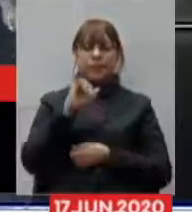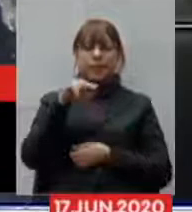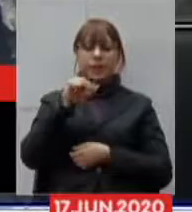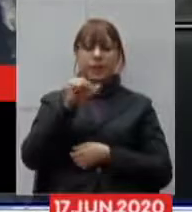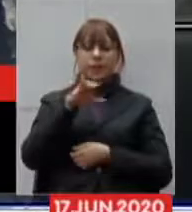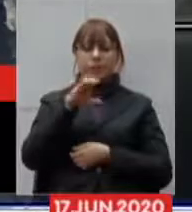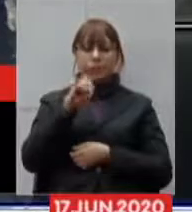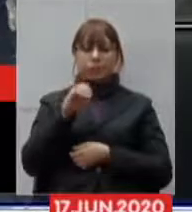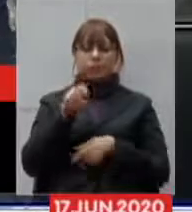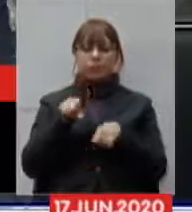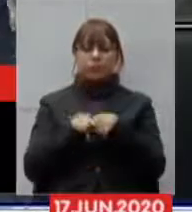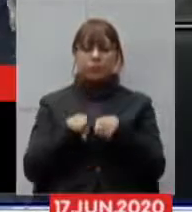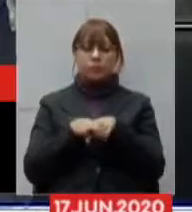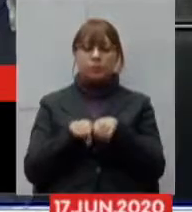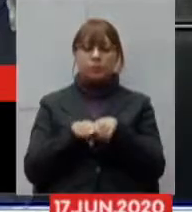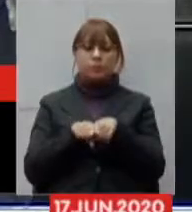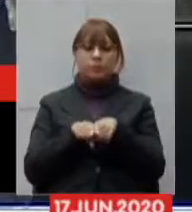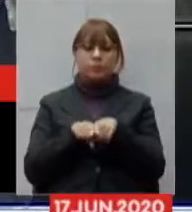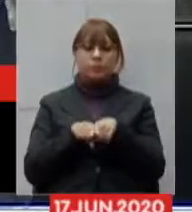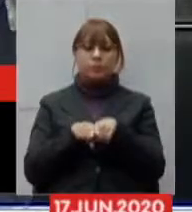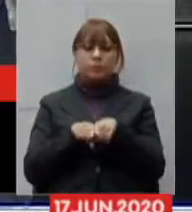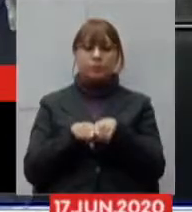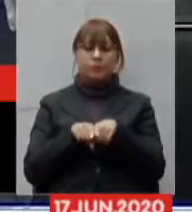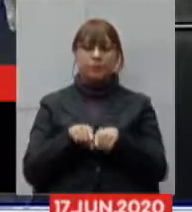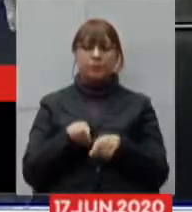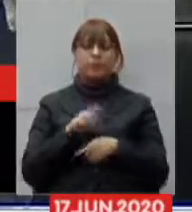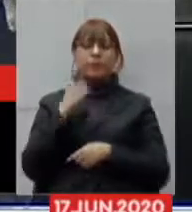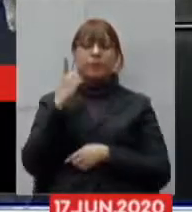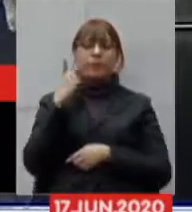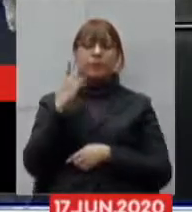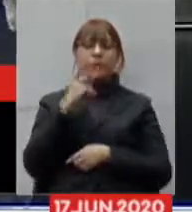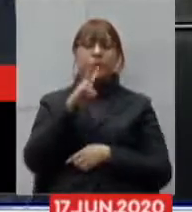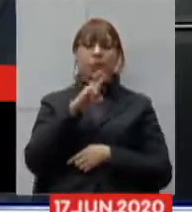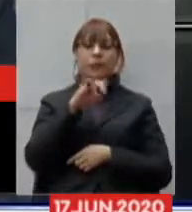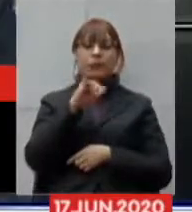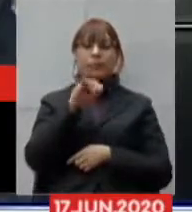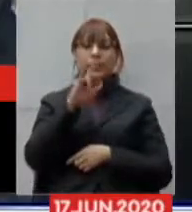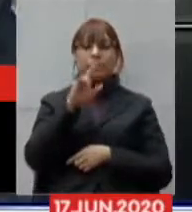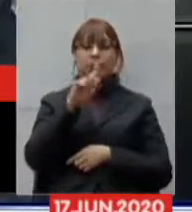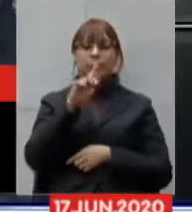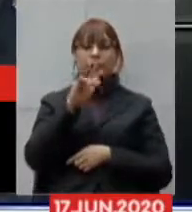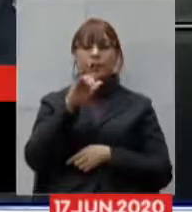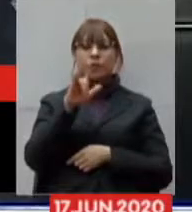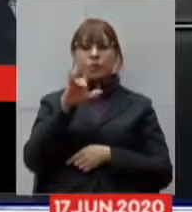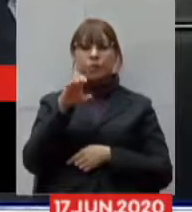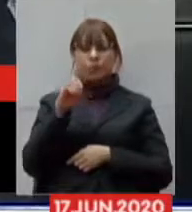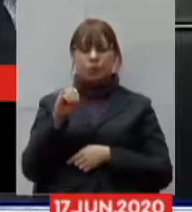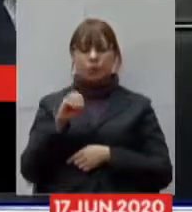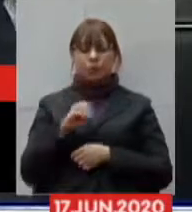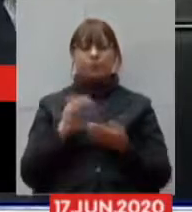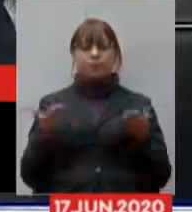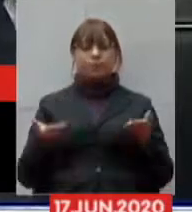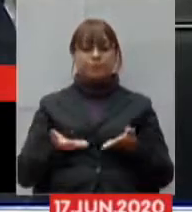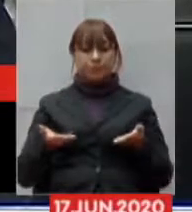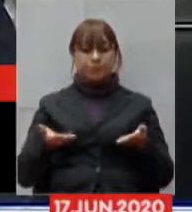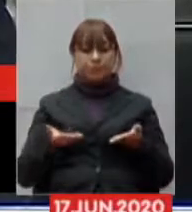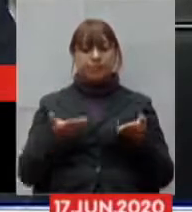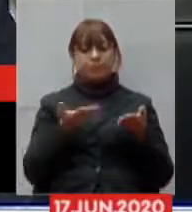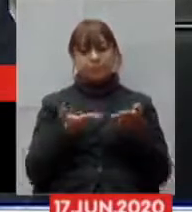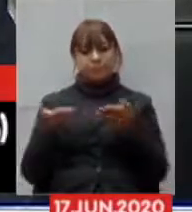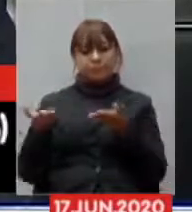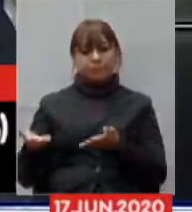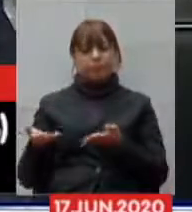Franco e também registrando presença o deputado Virgílio Guimarães neste momento passo a